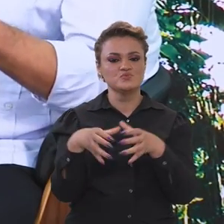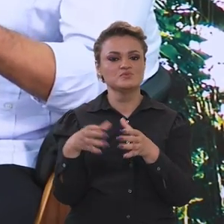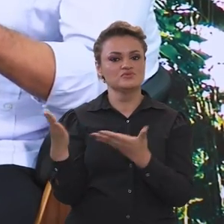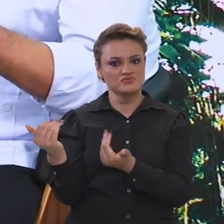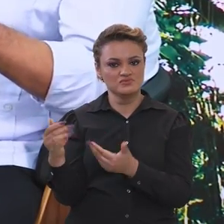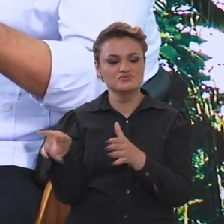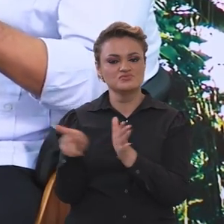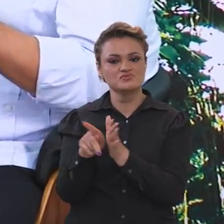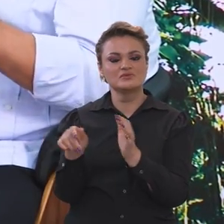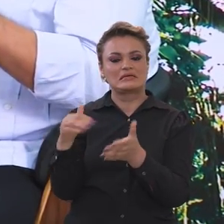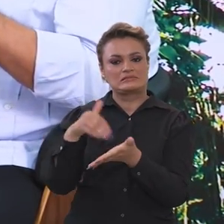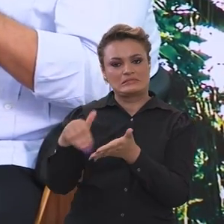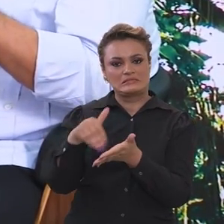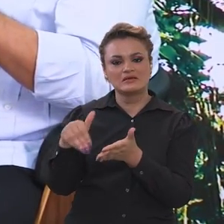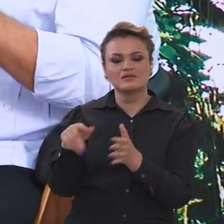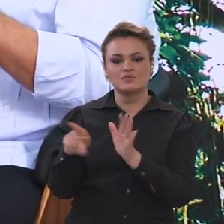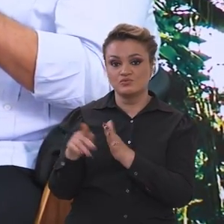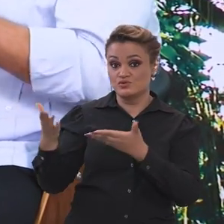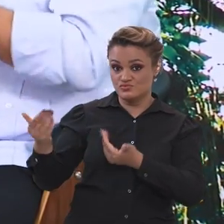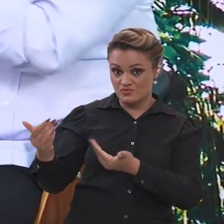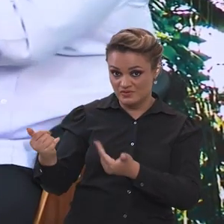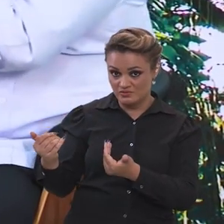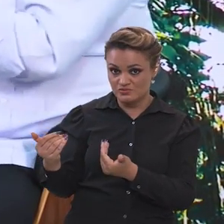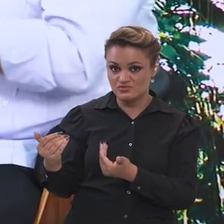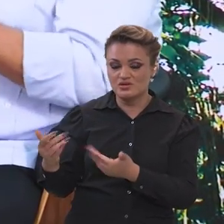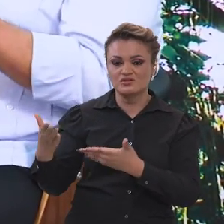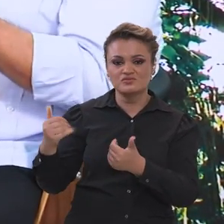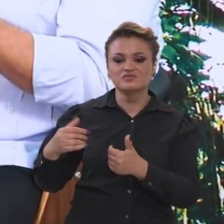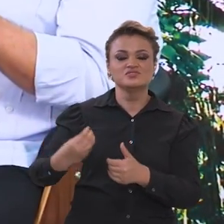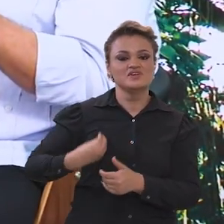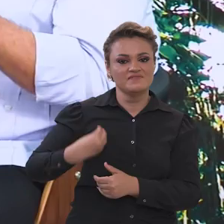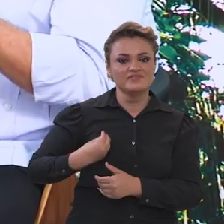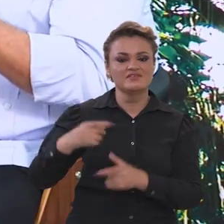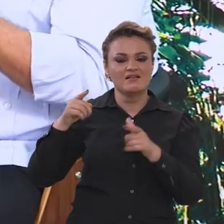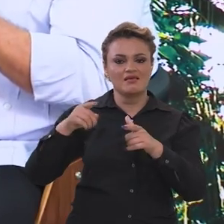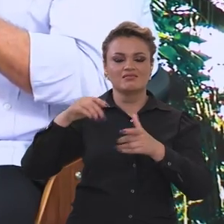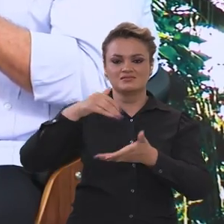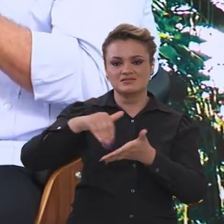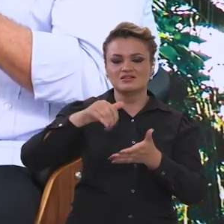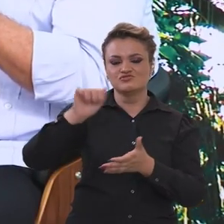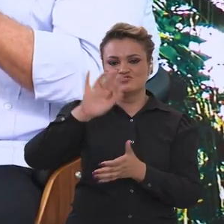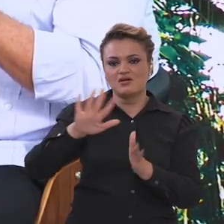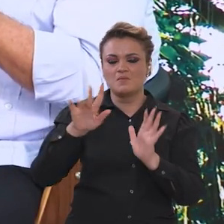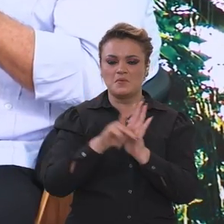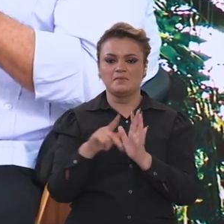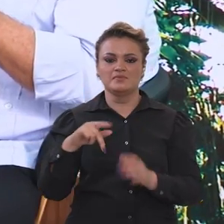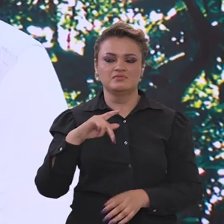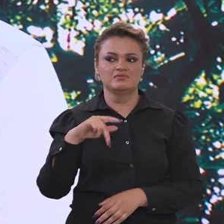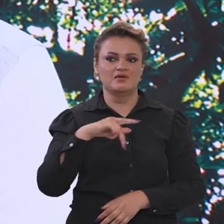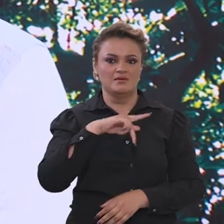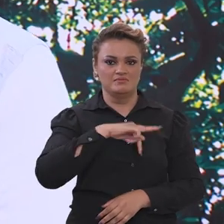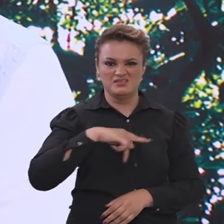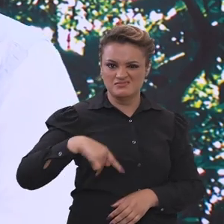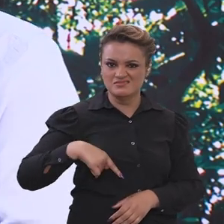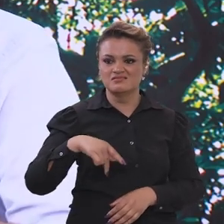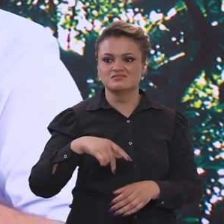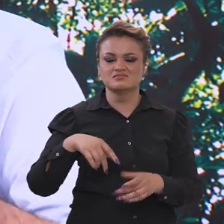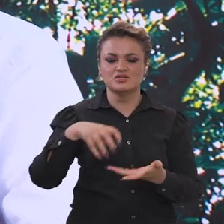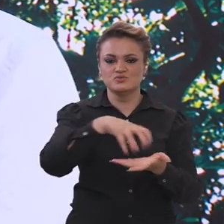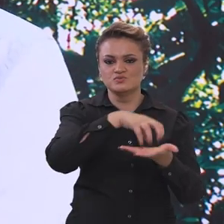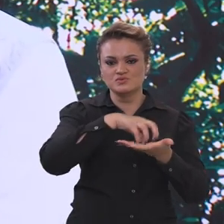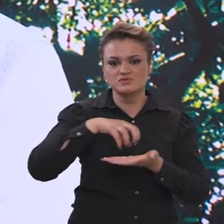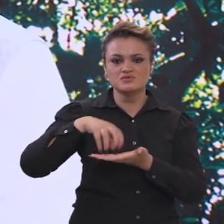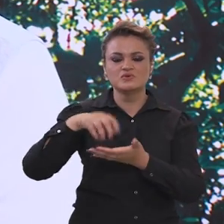da juventude, através da Secretaria Nacional de Juventude, que é localizada lá na Secretaria-Geral da Presidência, e as